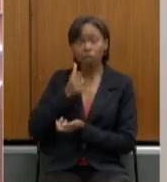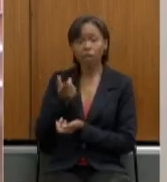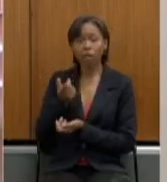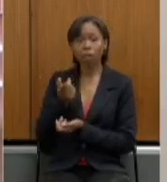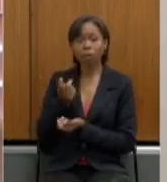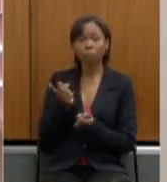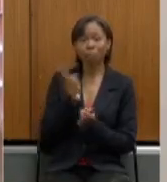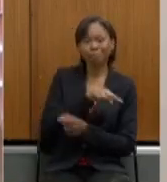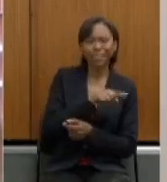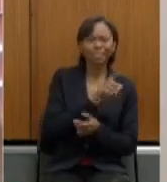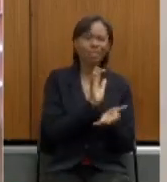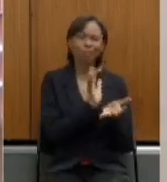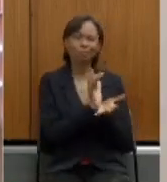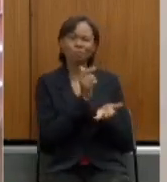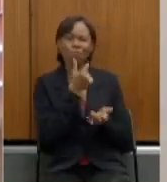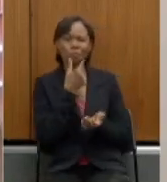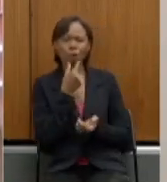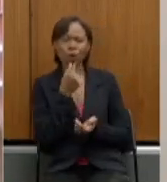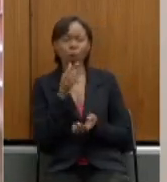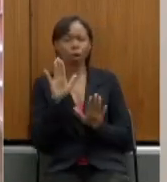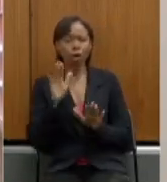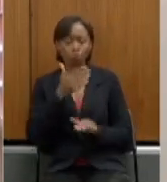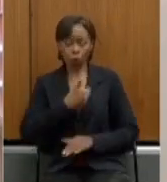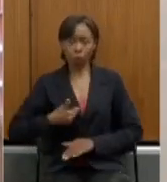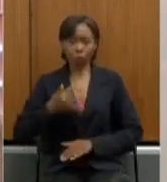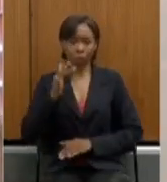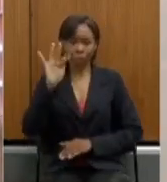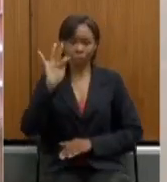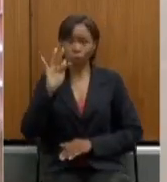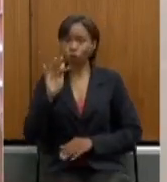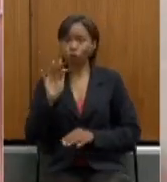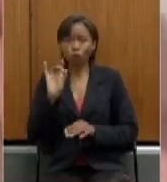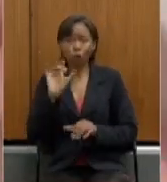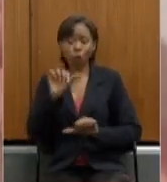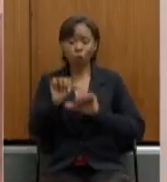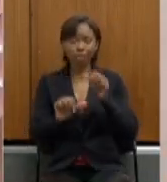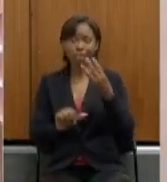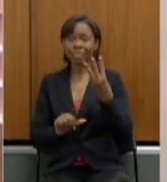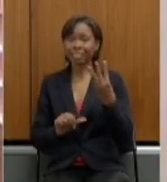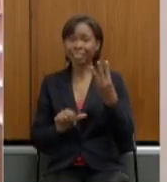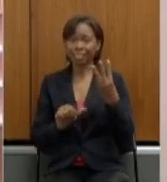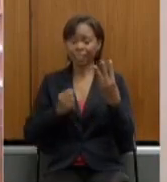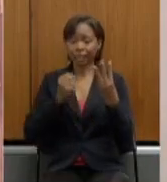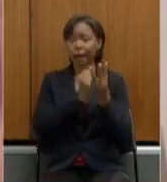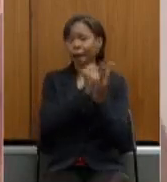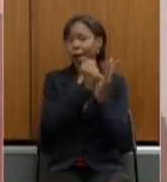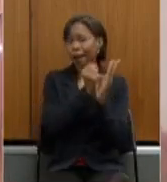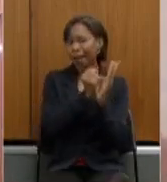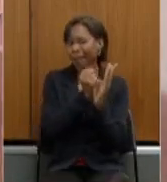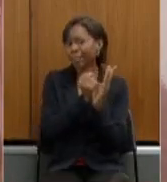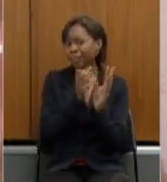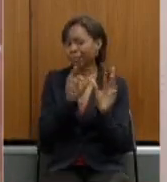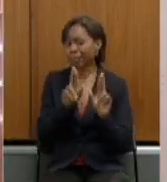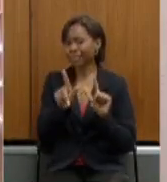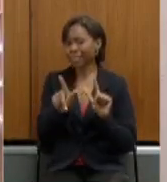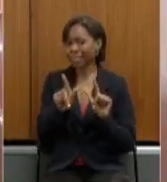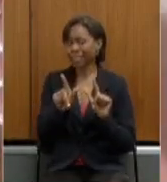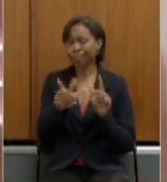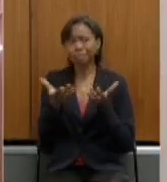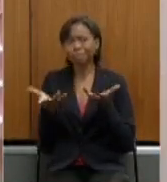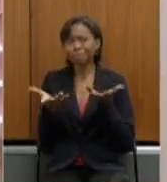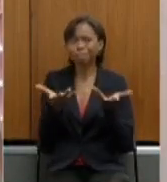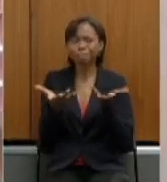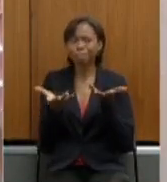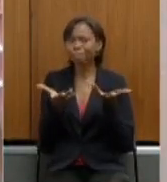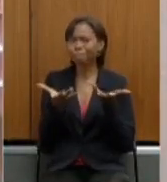elencado 3 anos apenas de diferença e que a argumentação é que isso teria